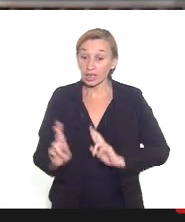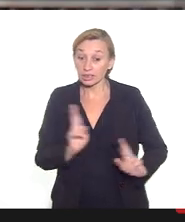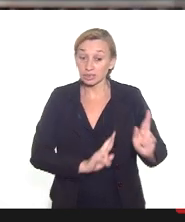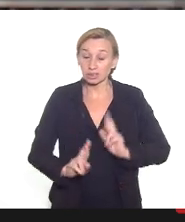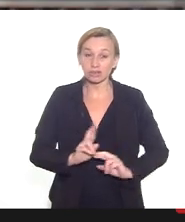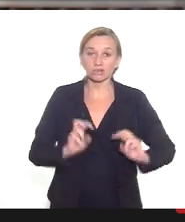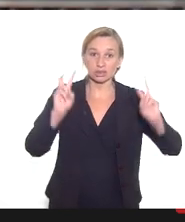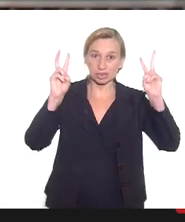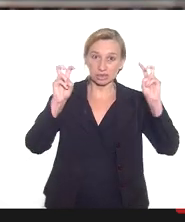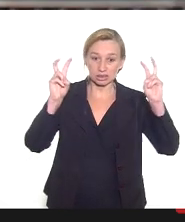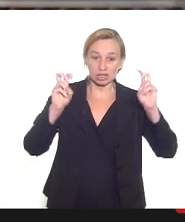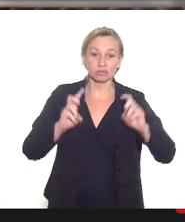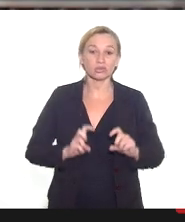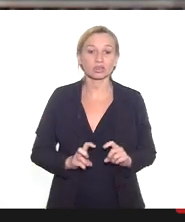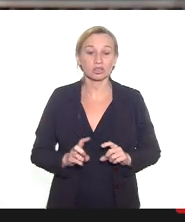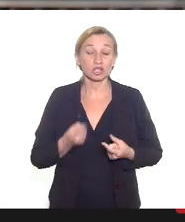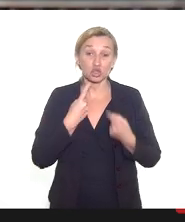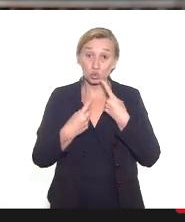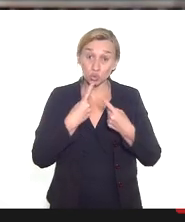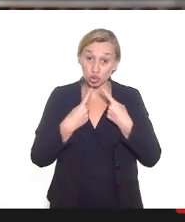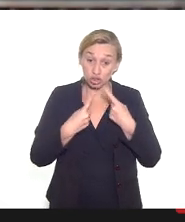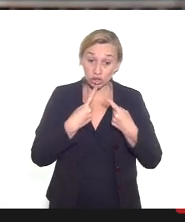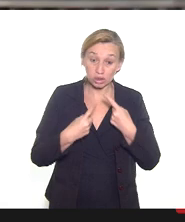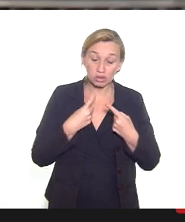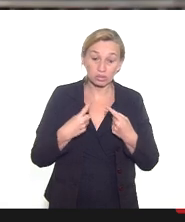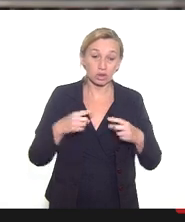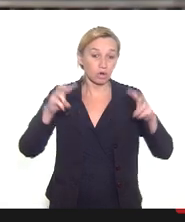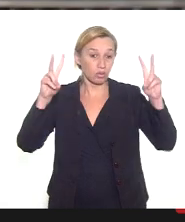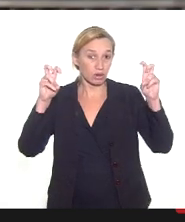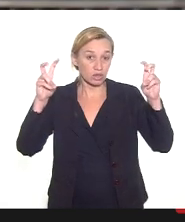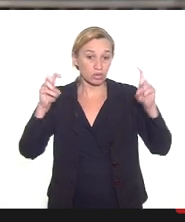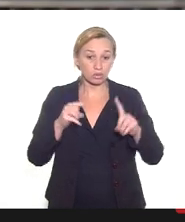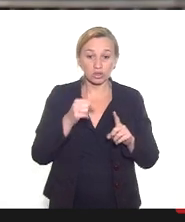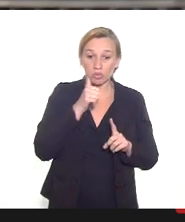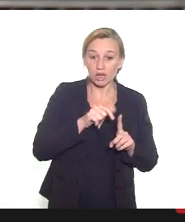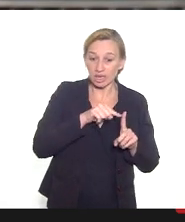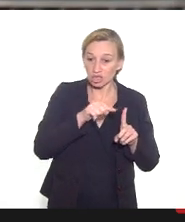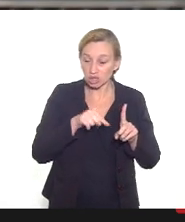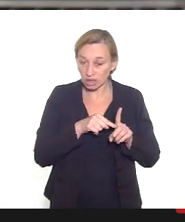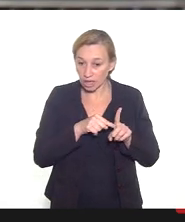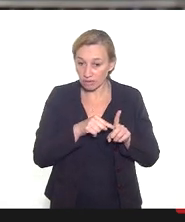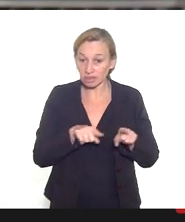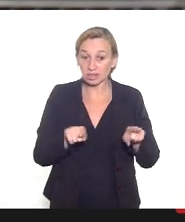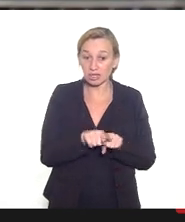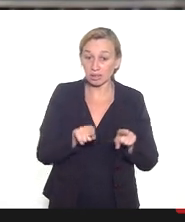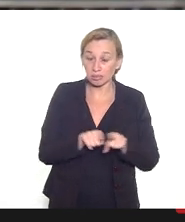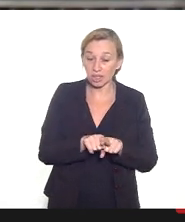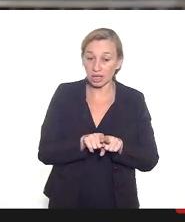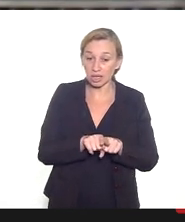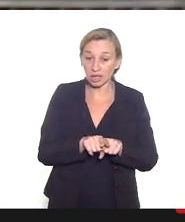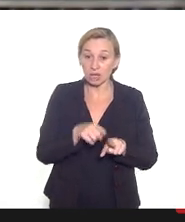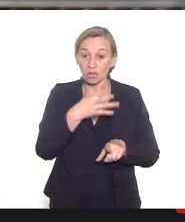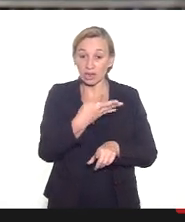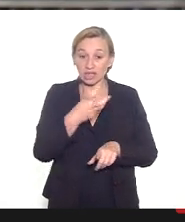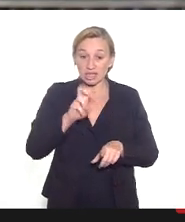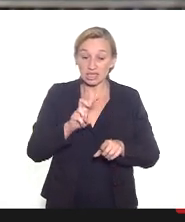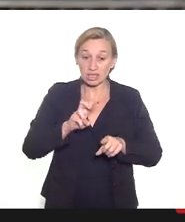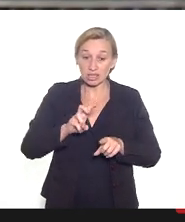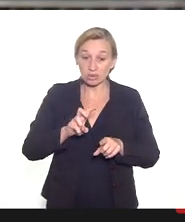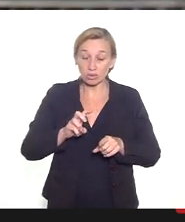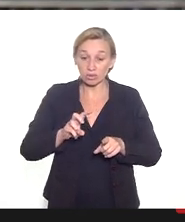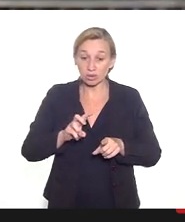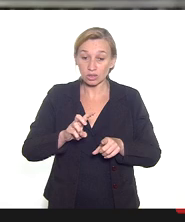a esse tema. A gente vem discutindo a situação das gestantes hipoérperas. Esse grupo vem